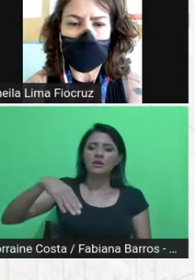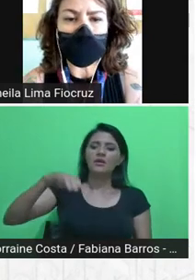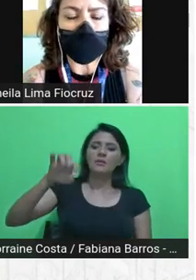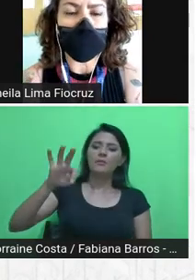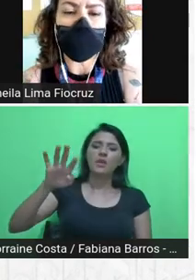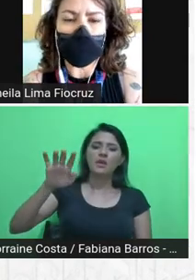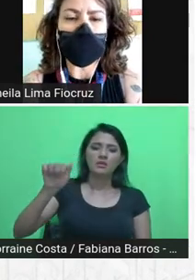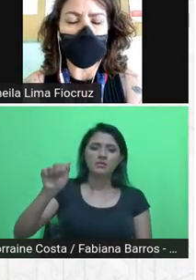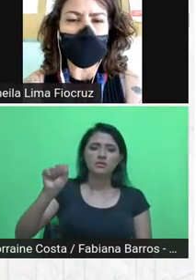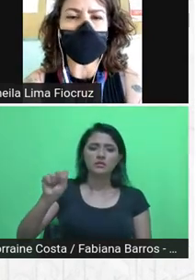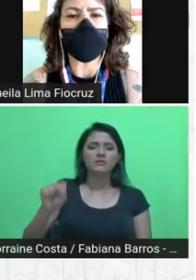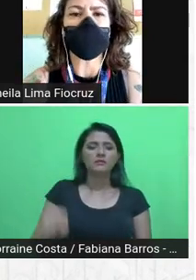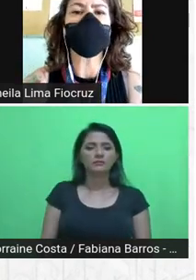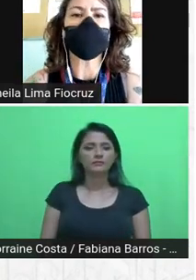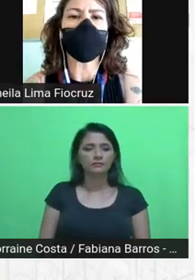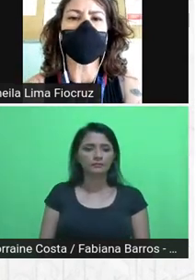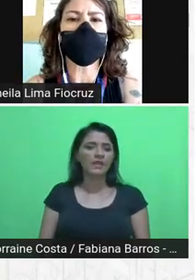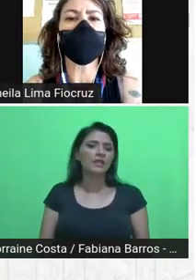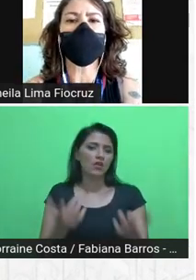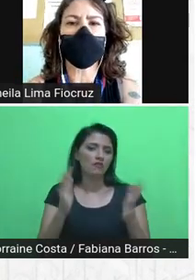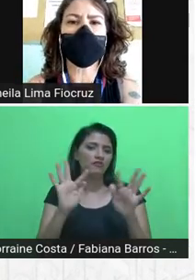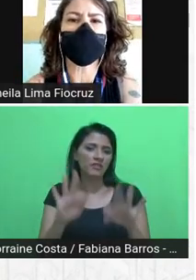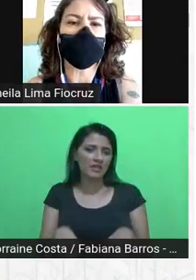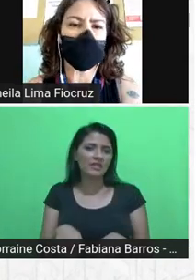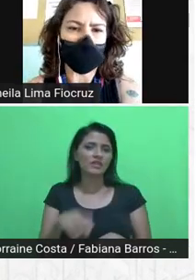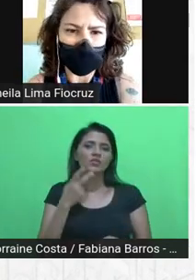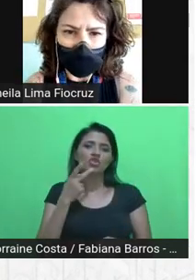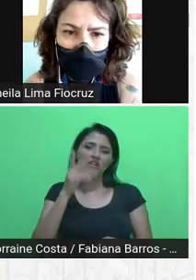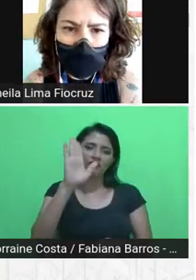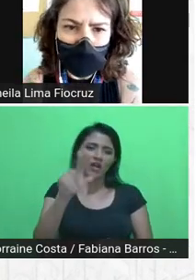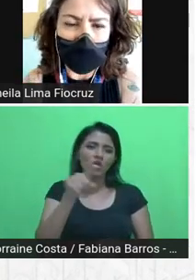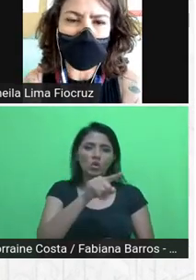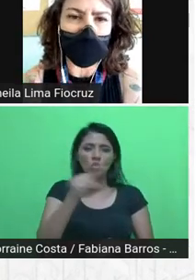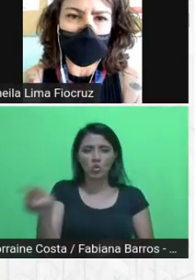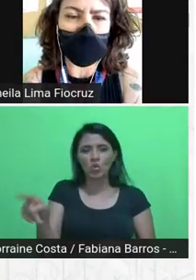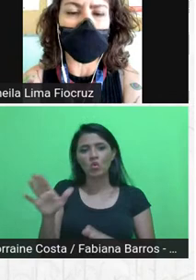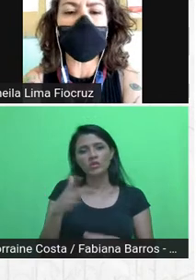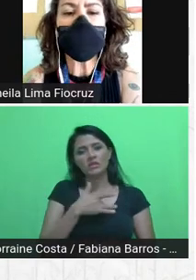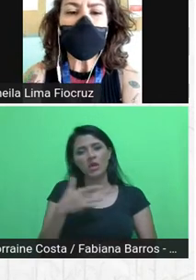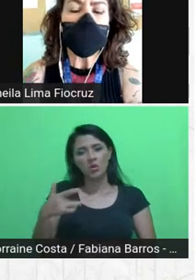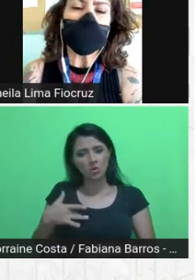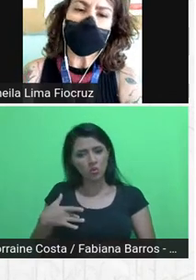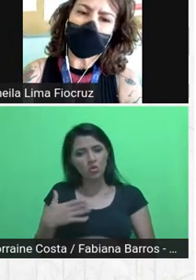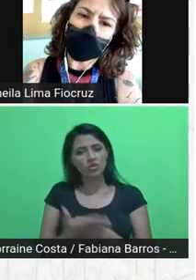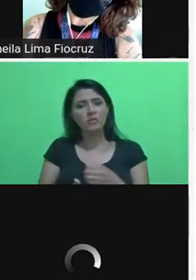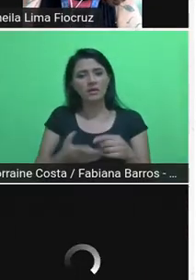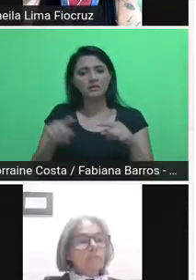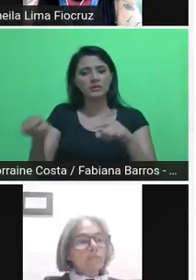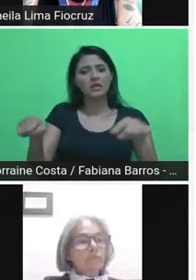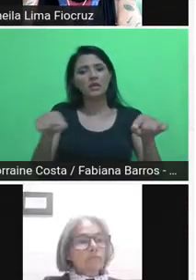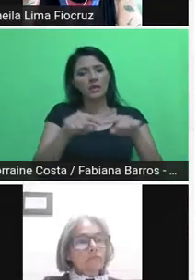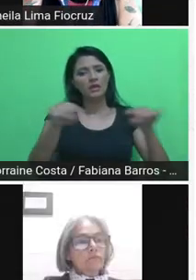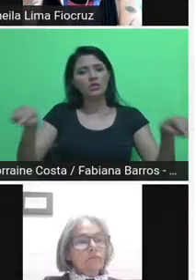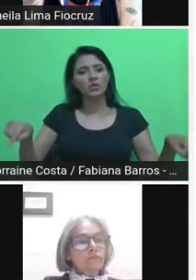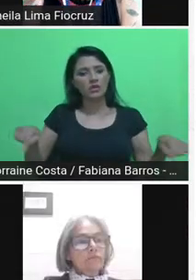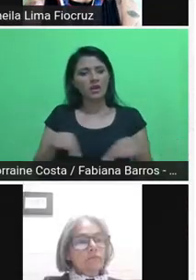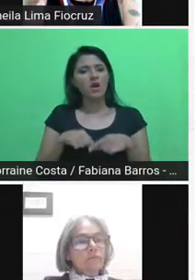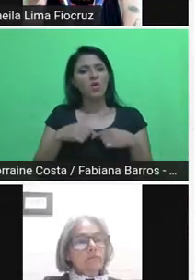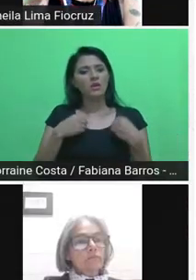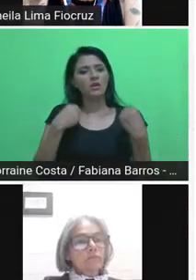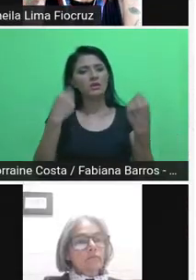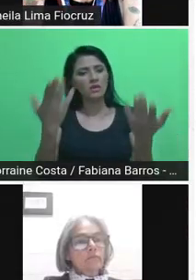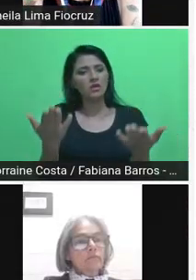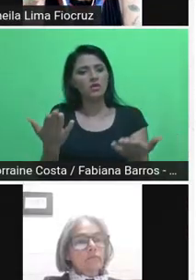Então, eu concluo aqui, porque a gente já falou da vigilância popular em saúde, de base territorial, que deu suporte para